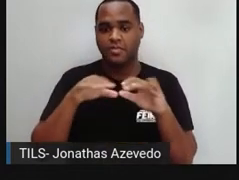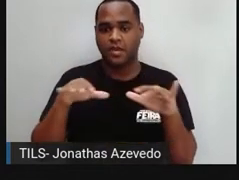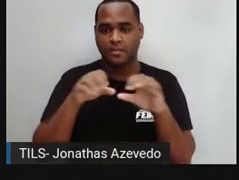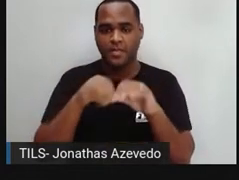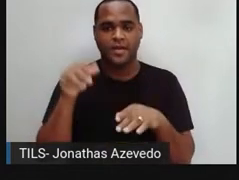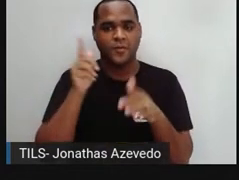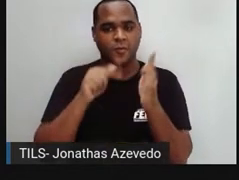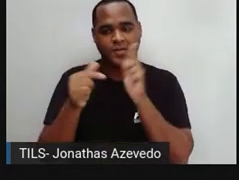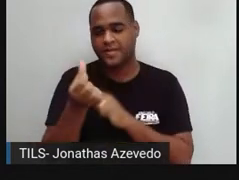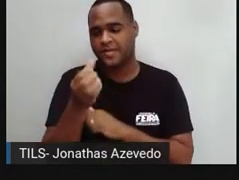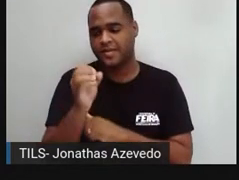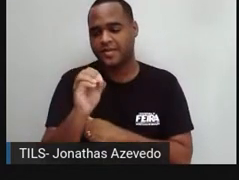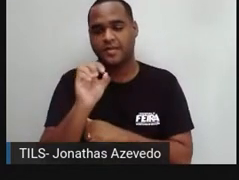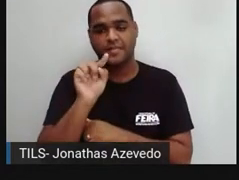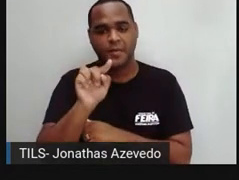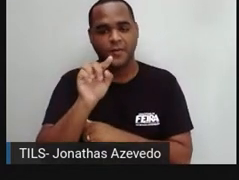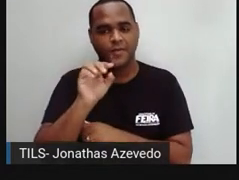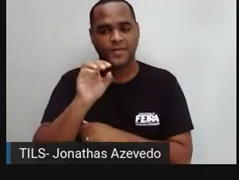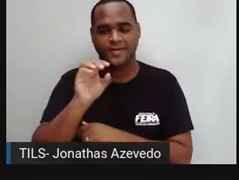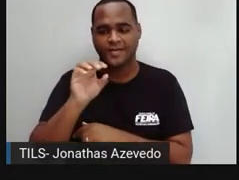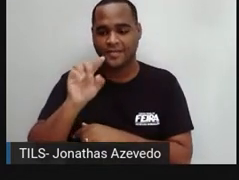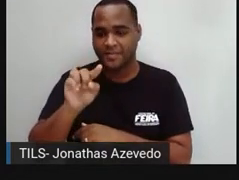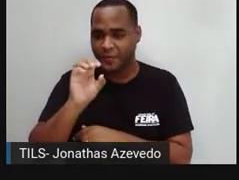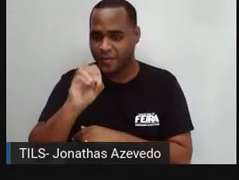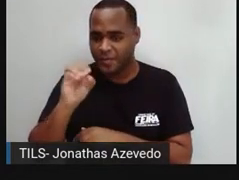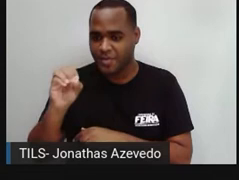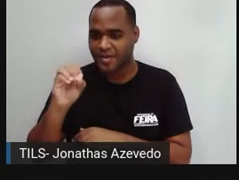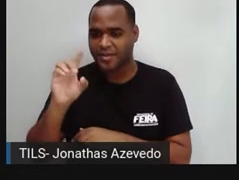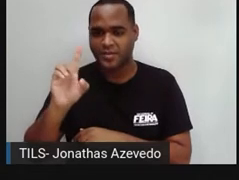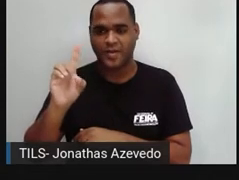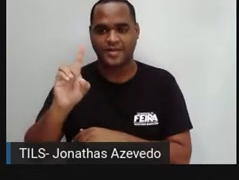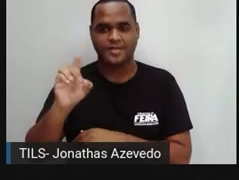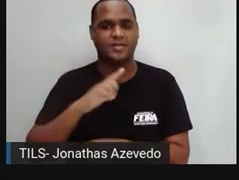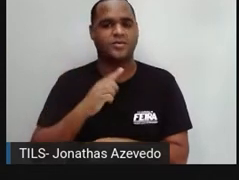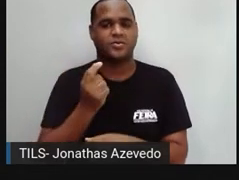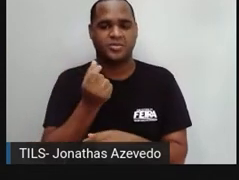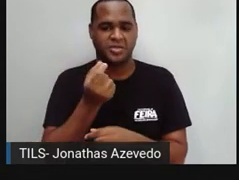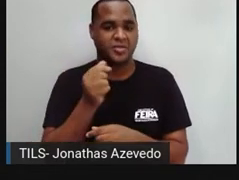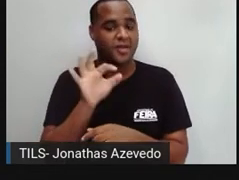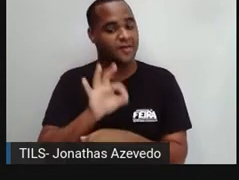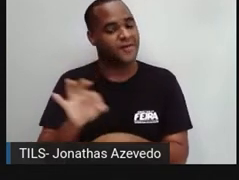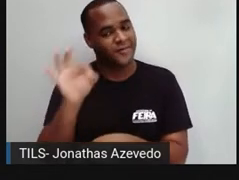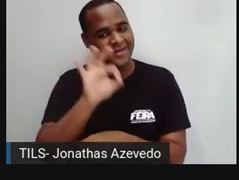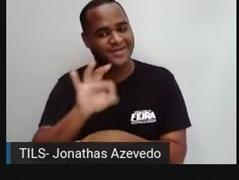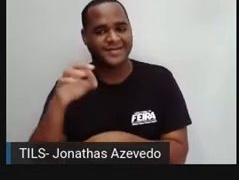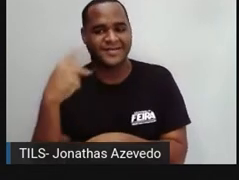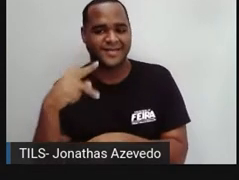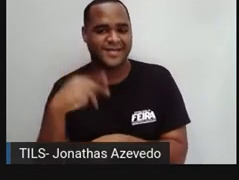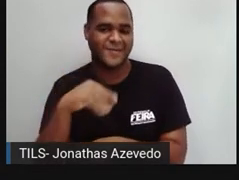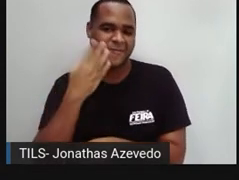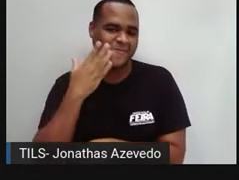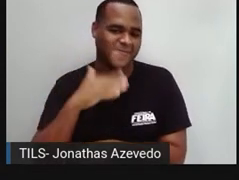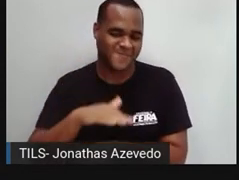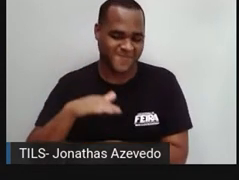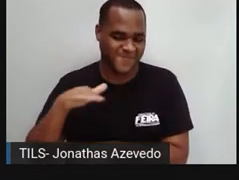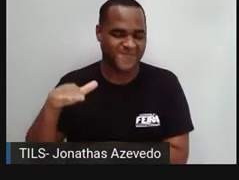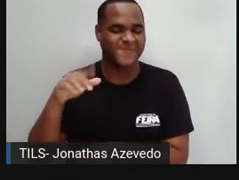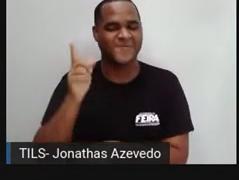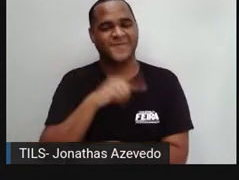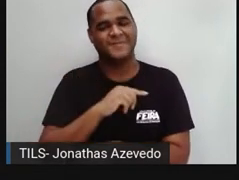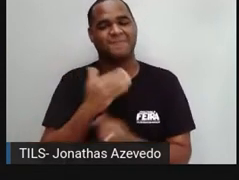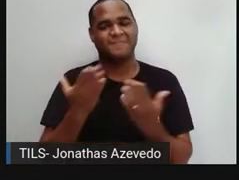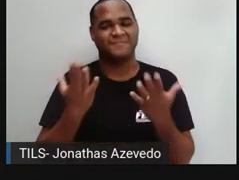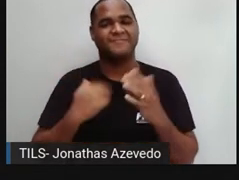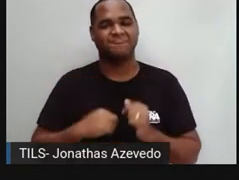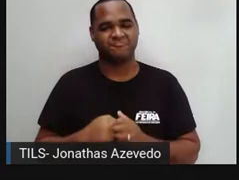mais de 60 mil dólares. Dinheiro que será usado para financiar a faculdade do pequeno empreendedor.